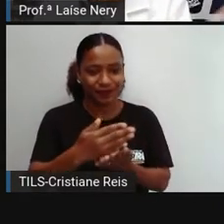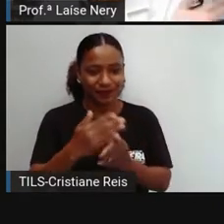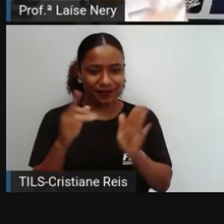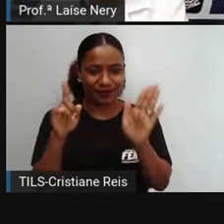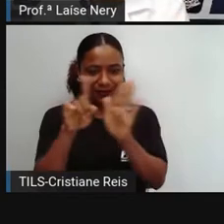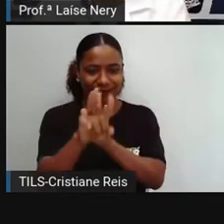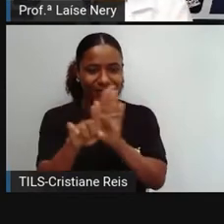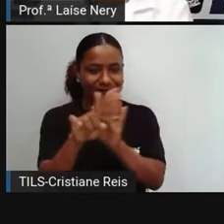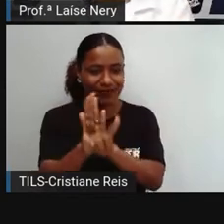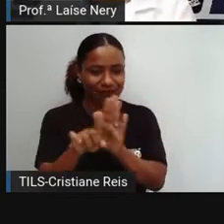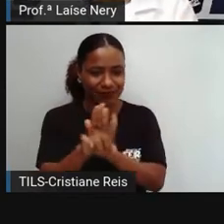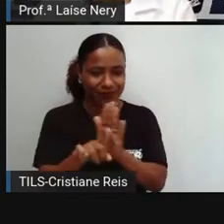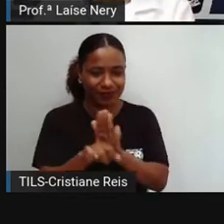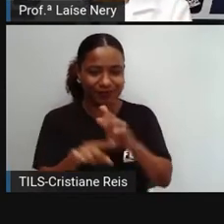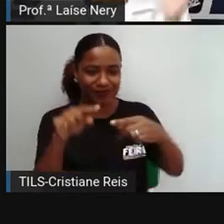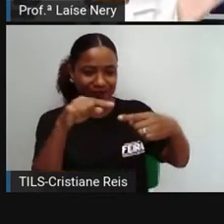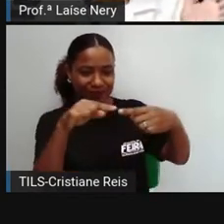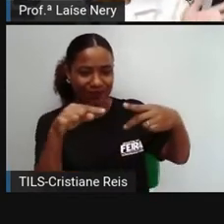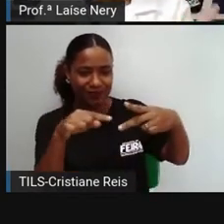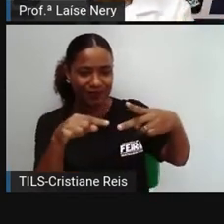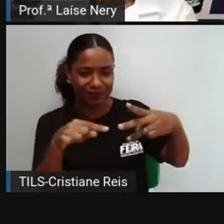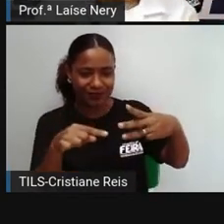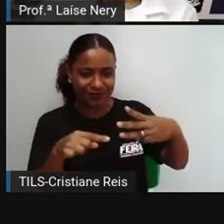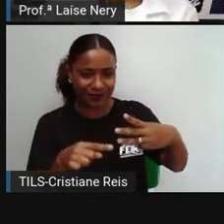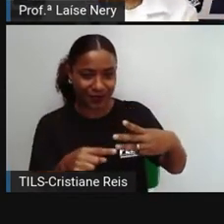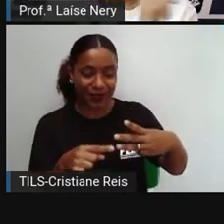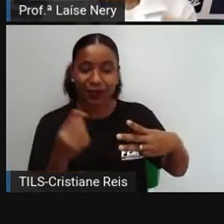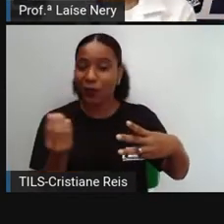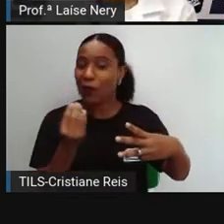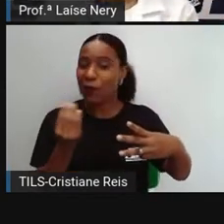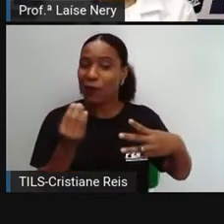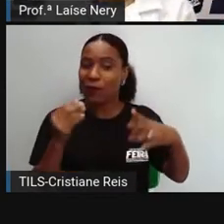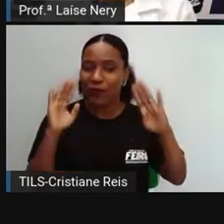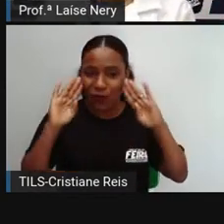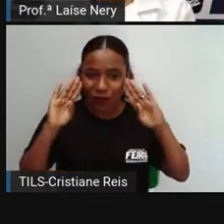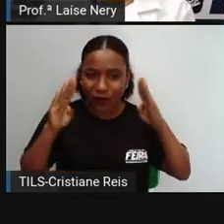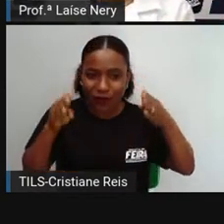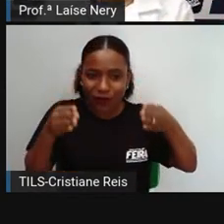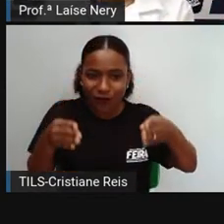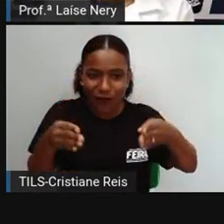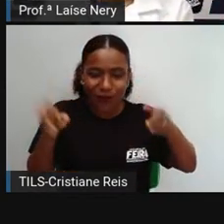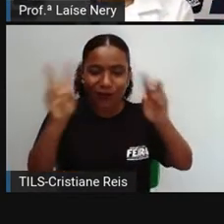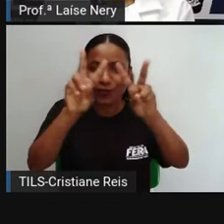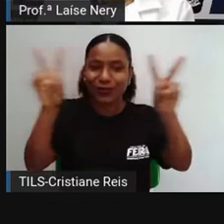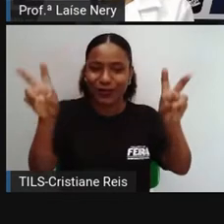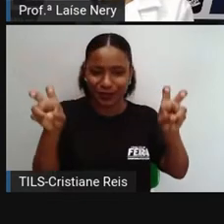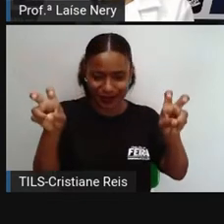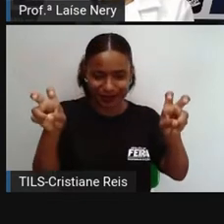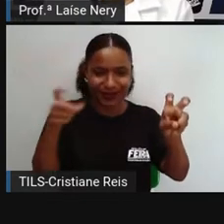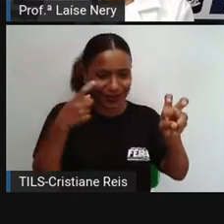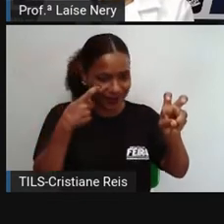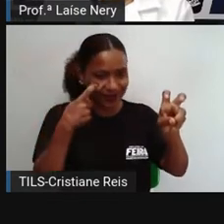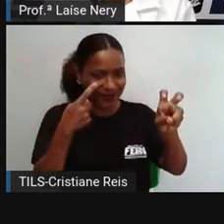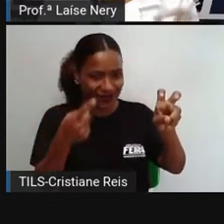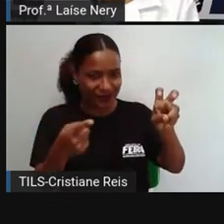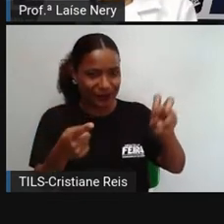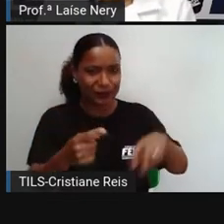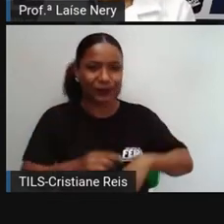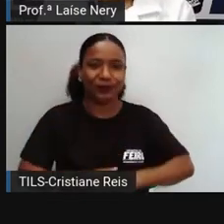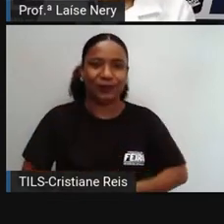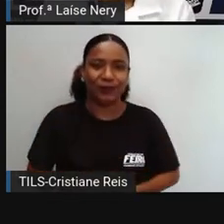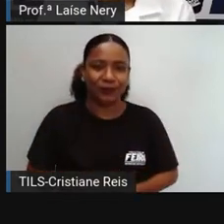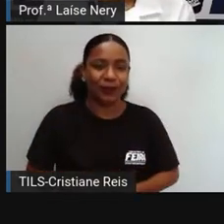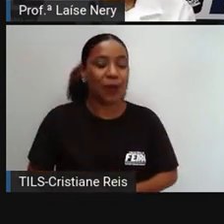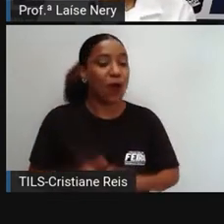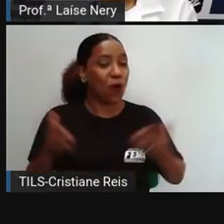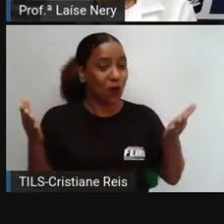nos direcionar para o assunto que nós vamos estudar hoje. Na